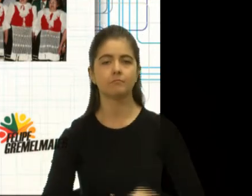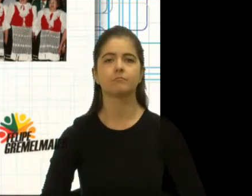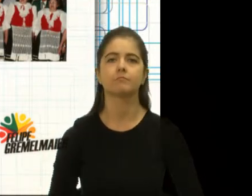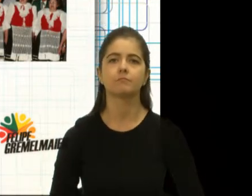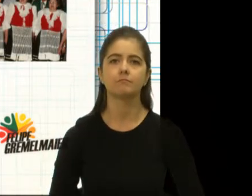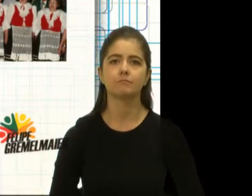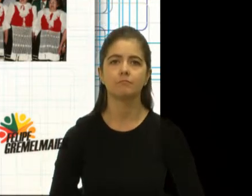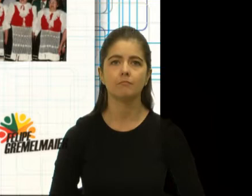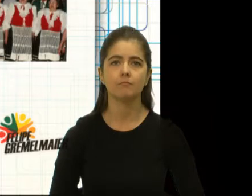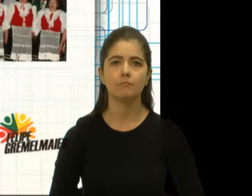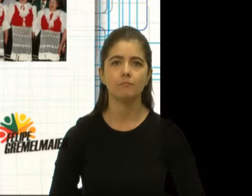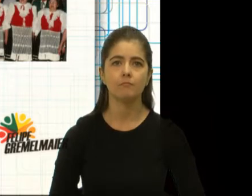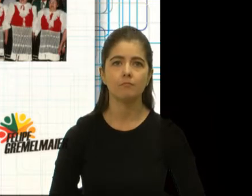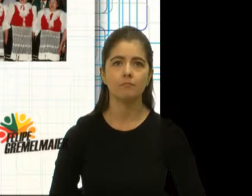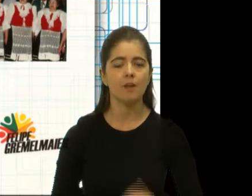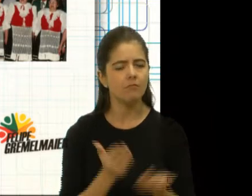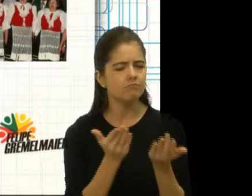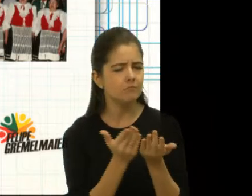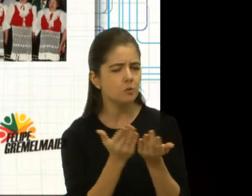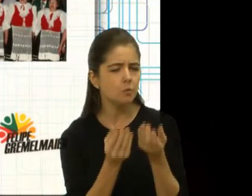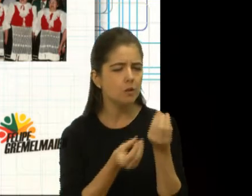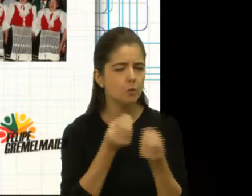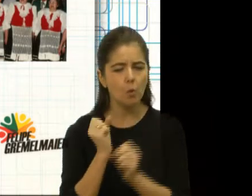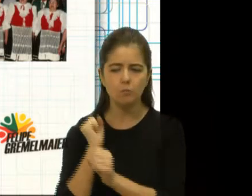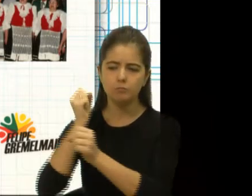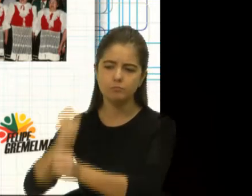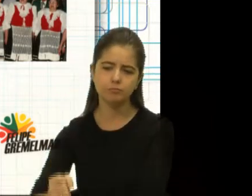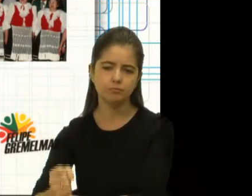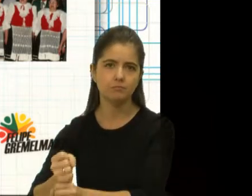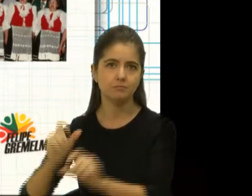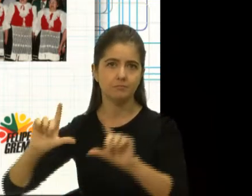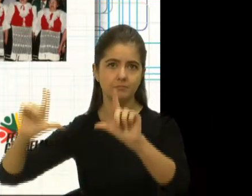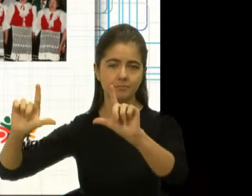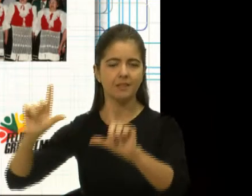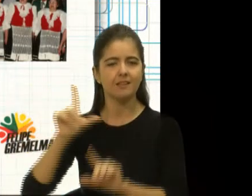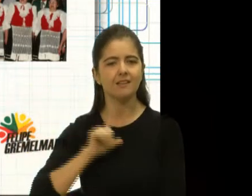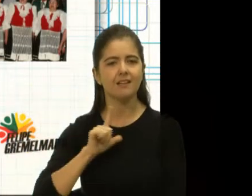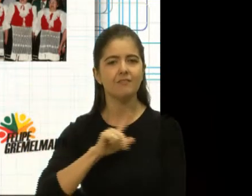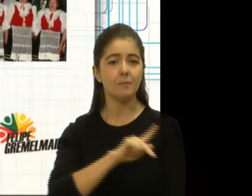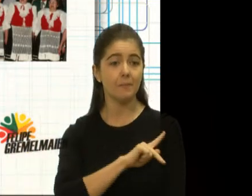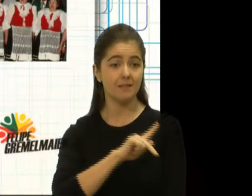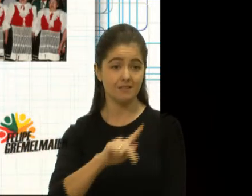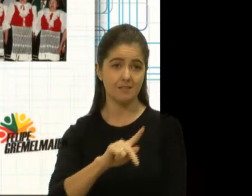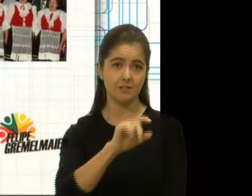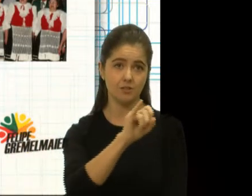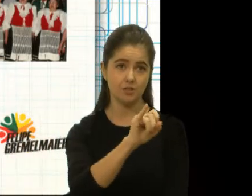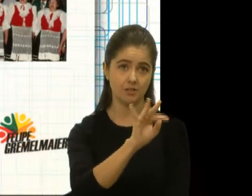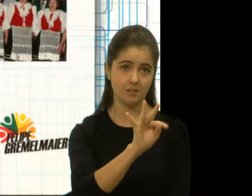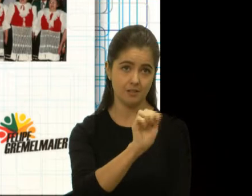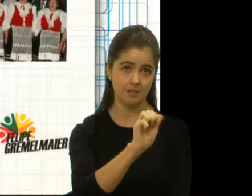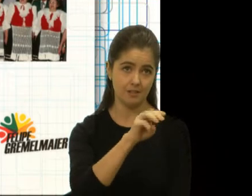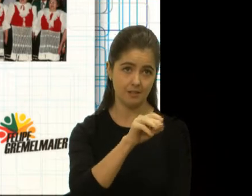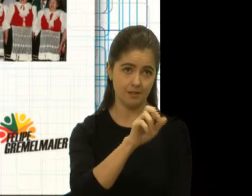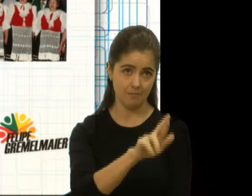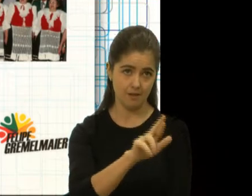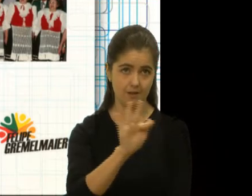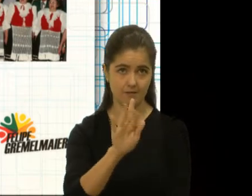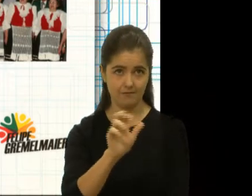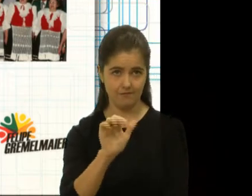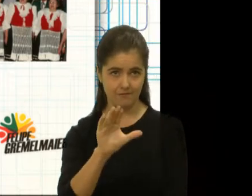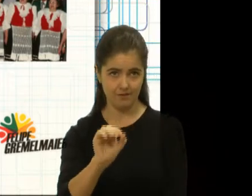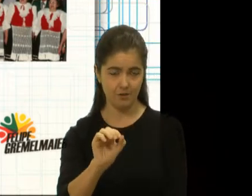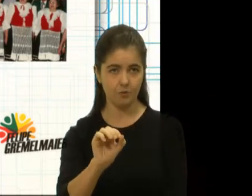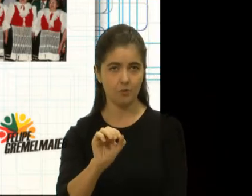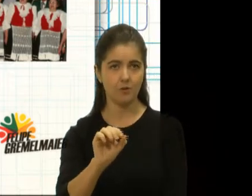estudadas para a colocação de placas, por exemplo, a vinda do presidente Itamar Franco logo após o impeachment do presidente Collor, a época onde